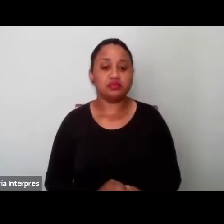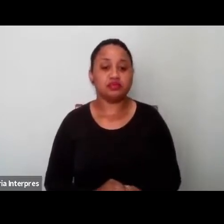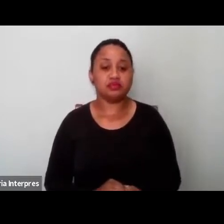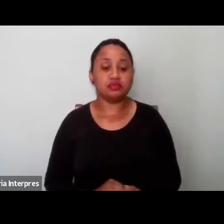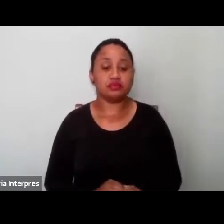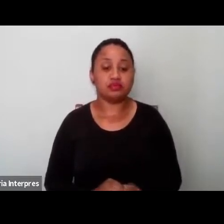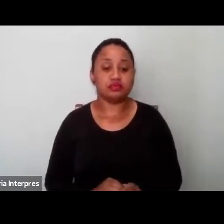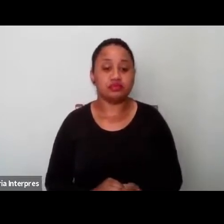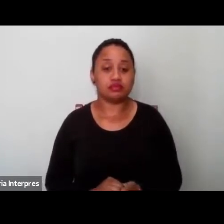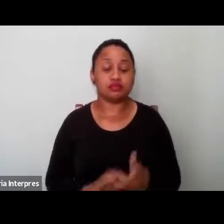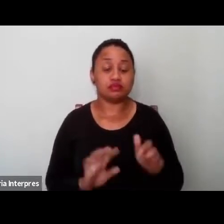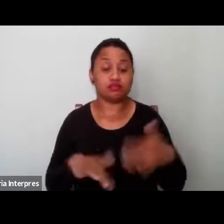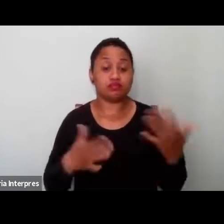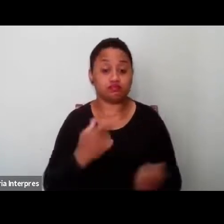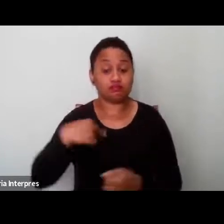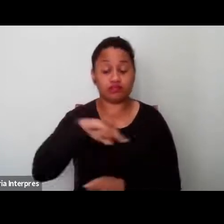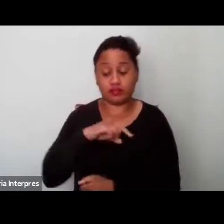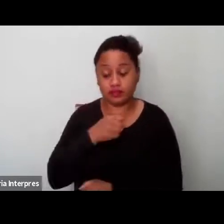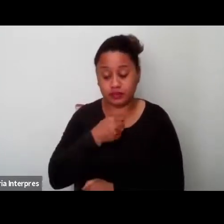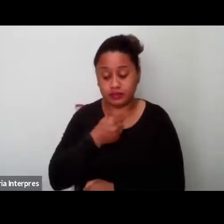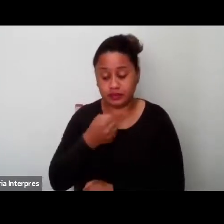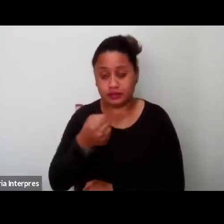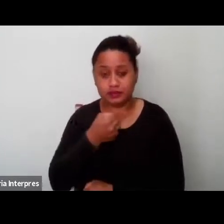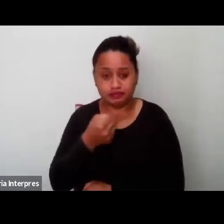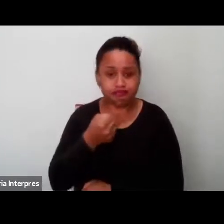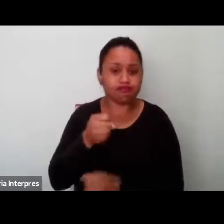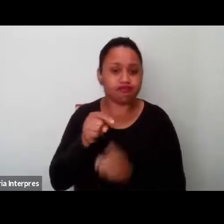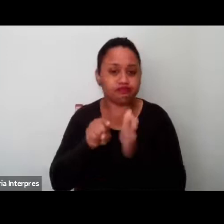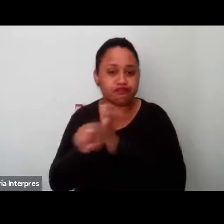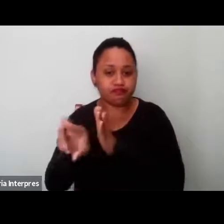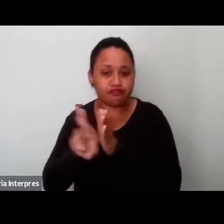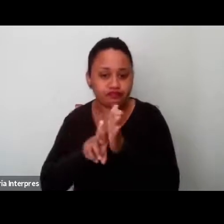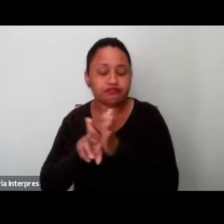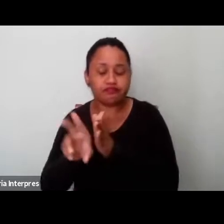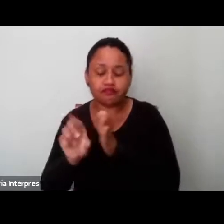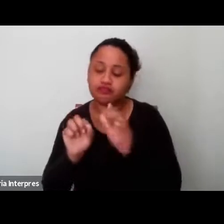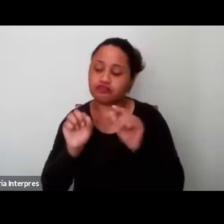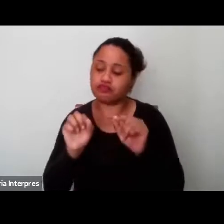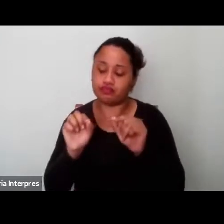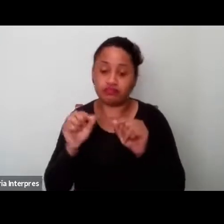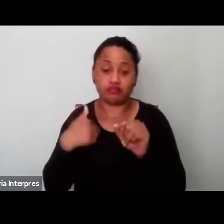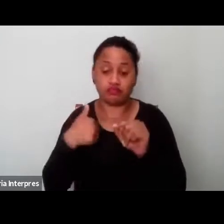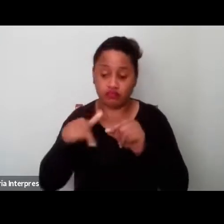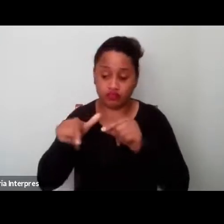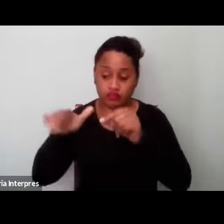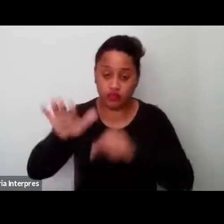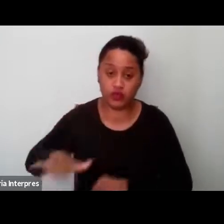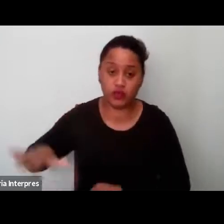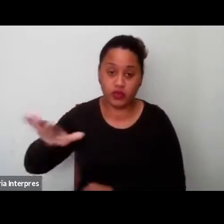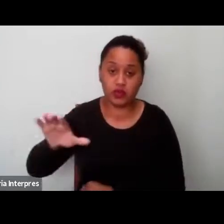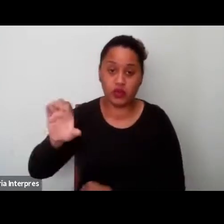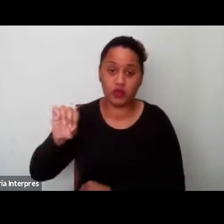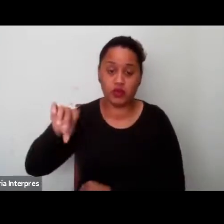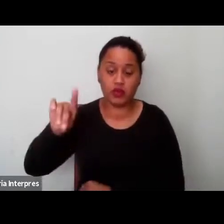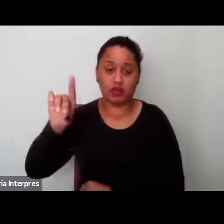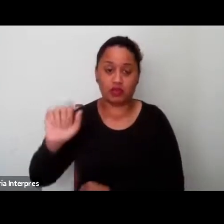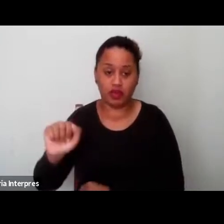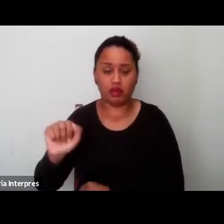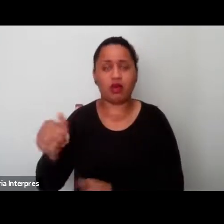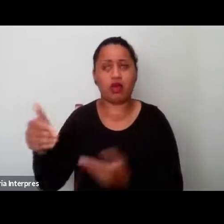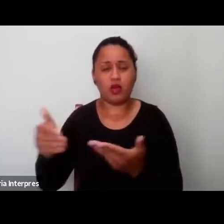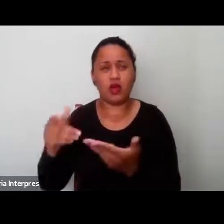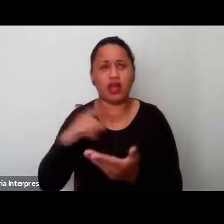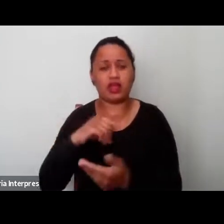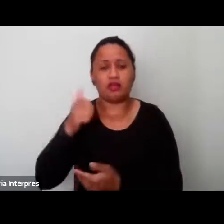nós entrevistamos, né, a aldeia Kondá atualmente, ela, ela, né, ela tem mil e